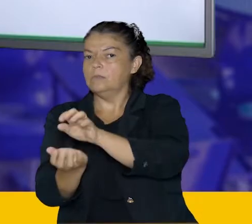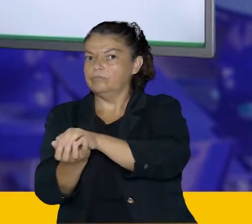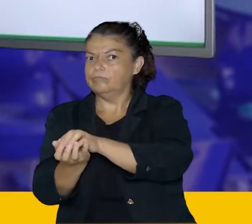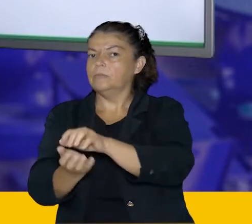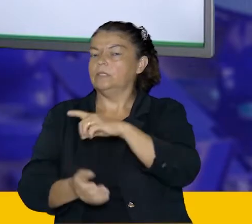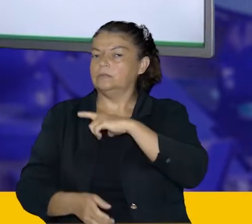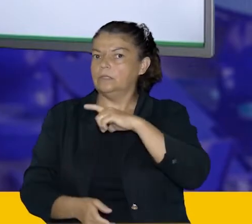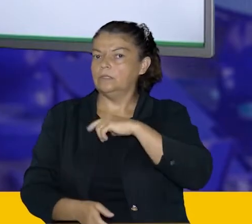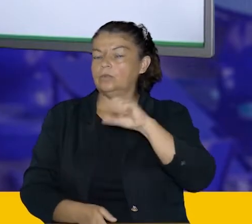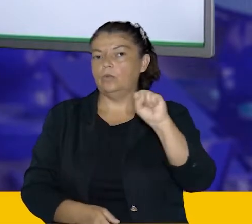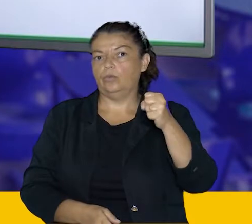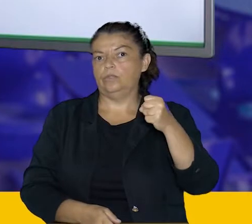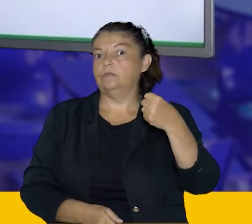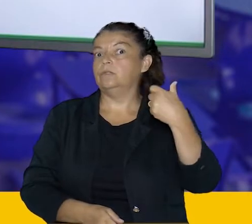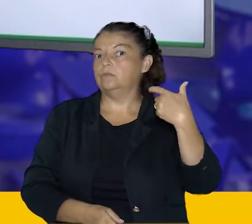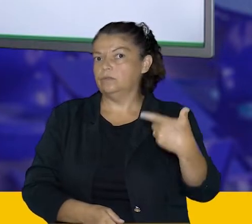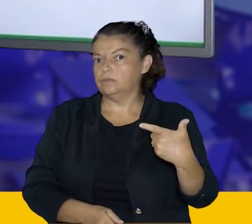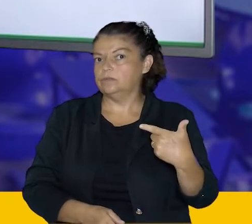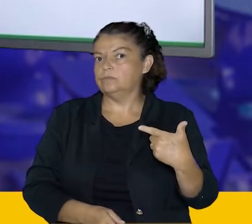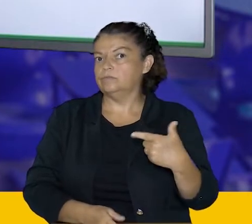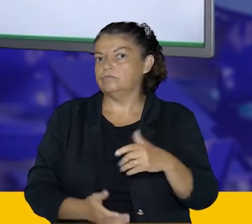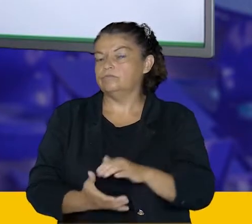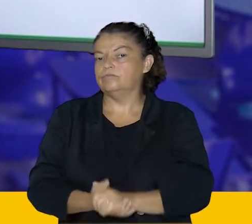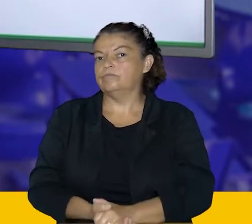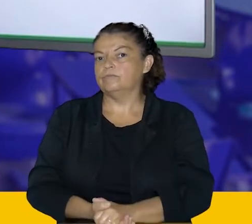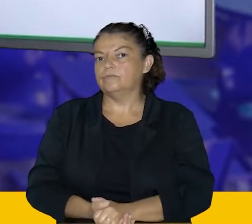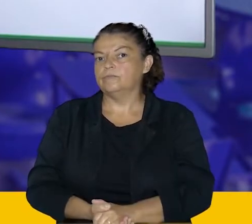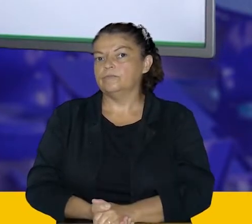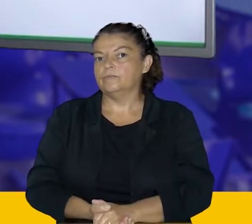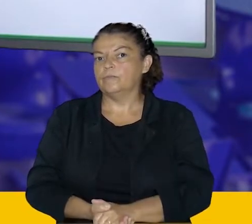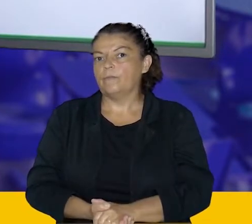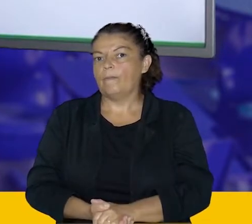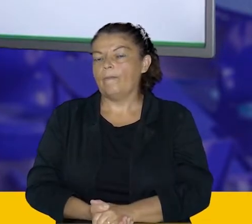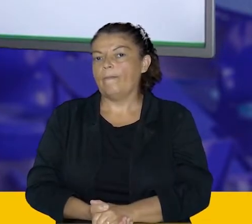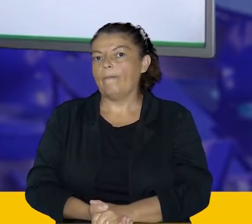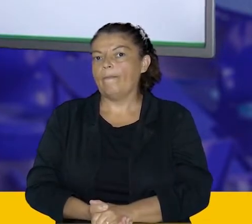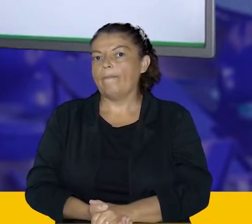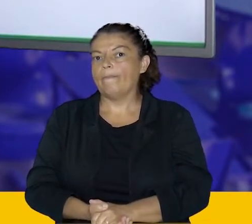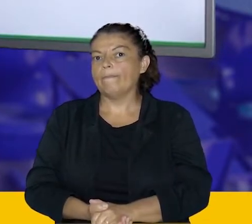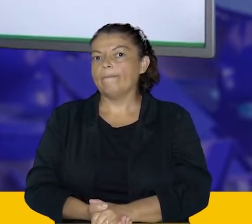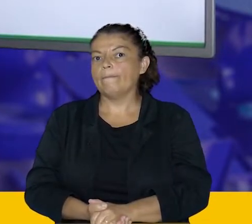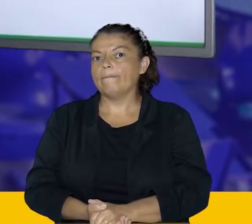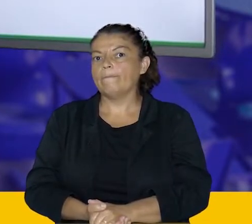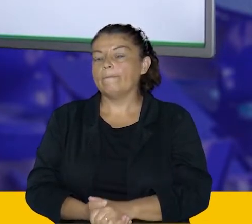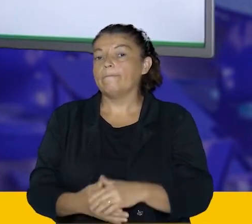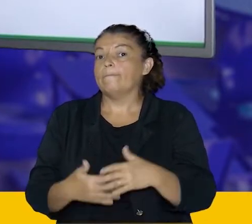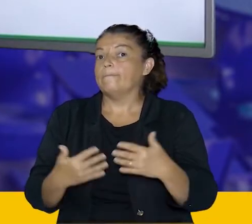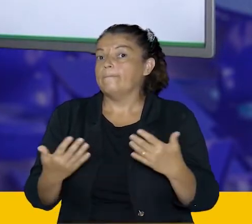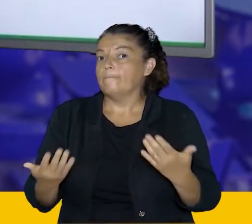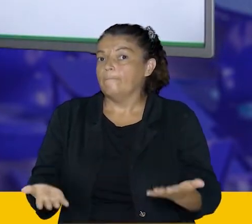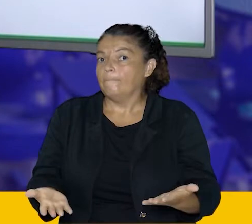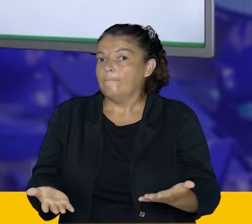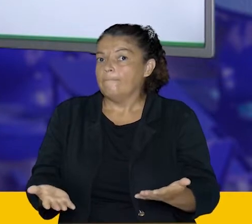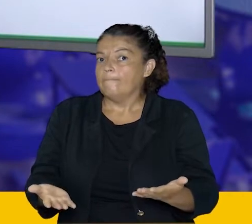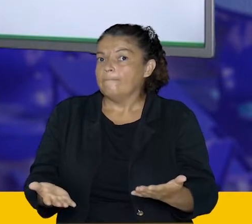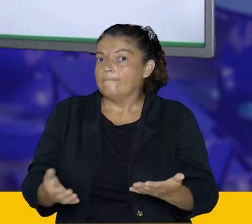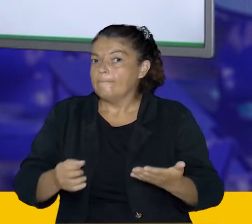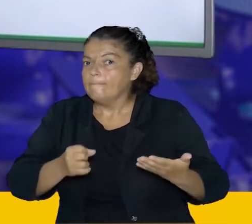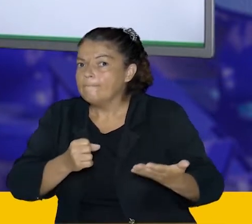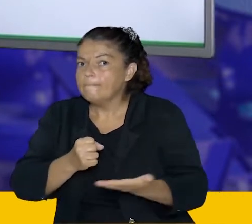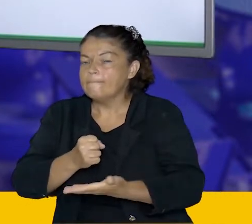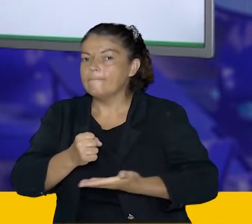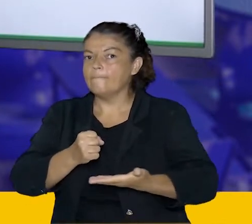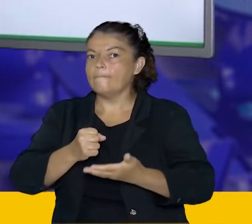nós temos 82 casos entre os municípios. Beleza? Então vamos lá. Então vê, com base